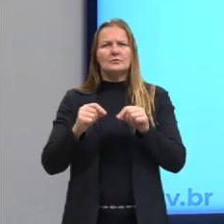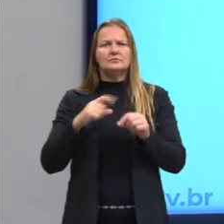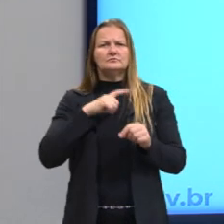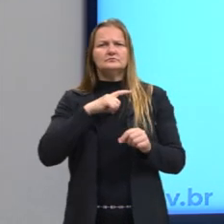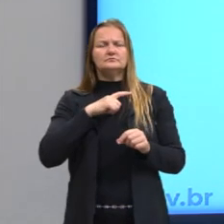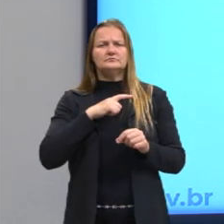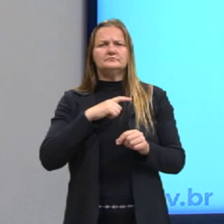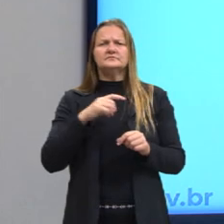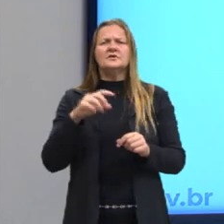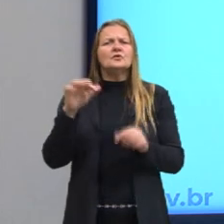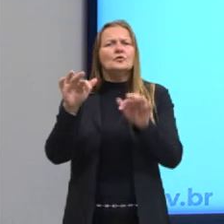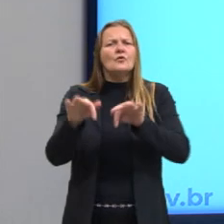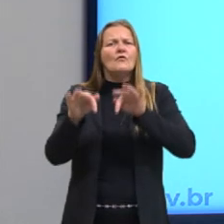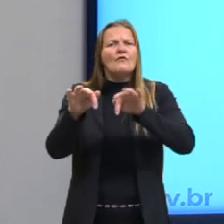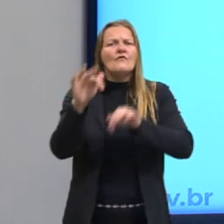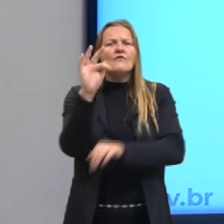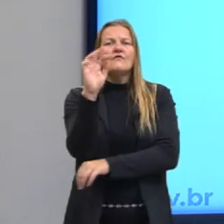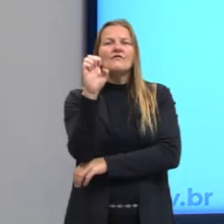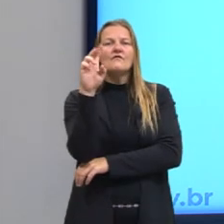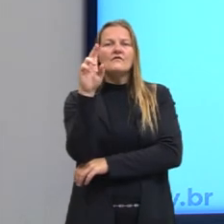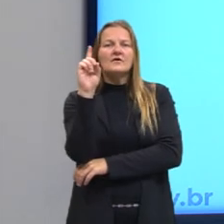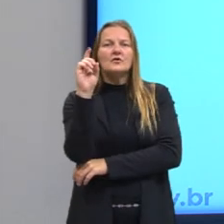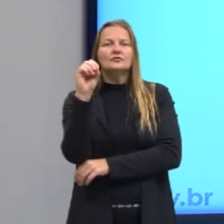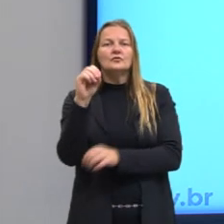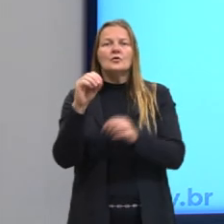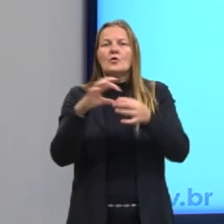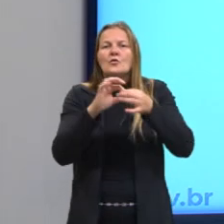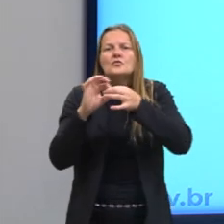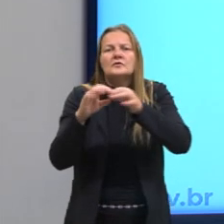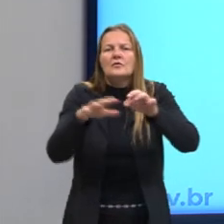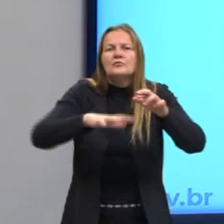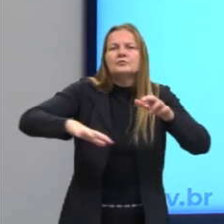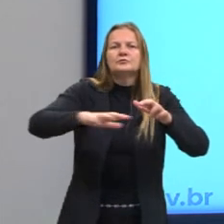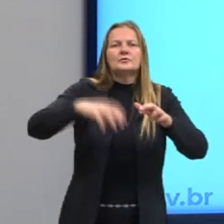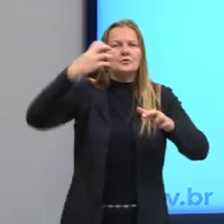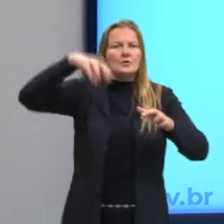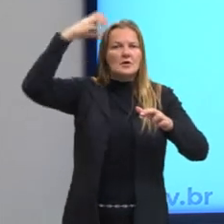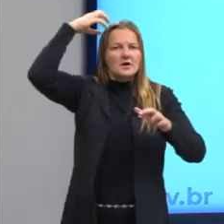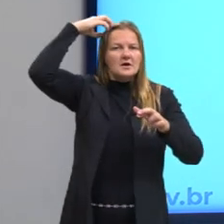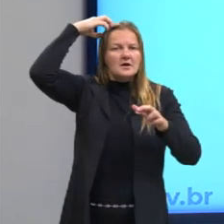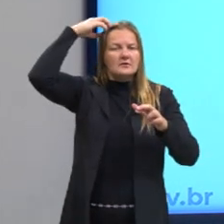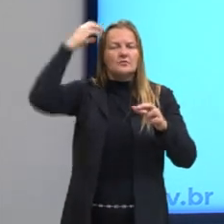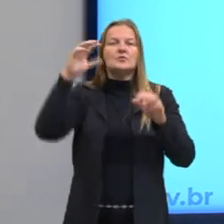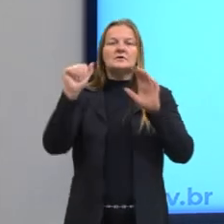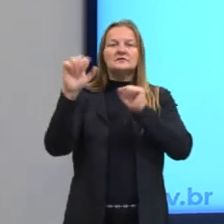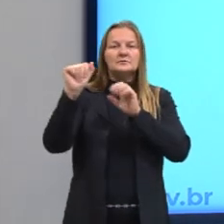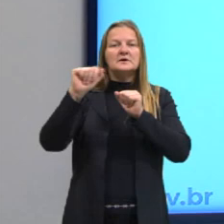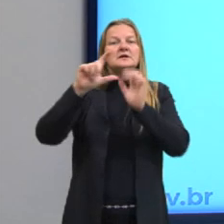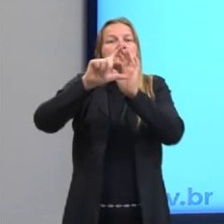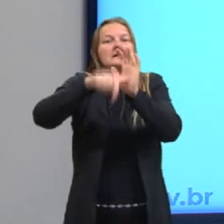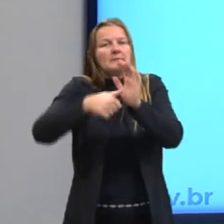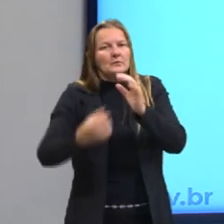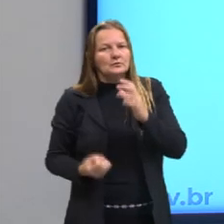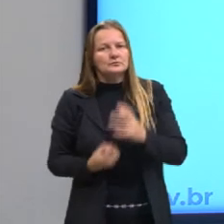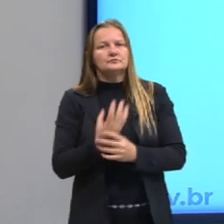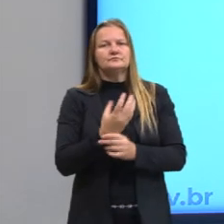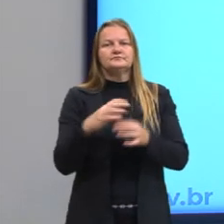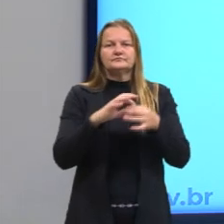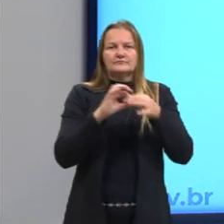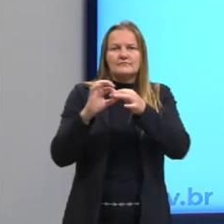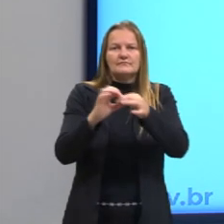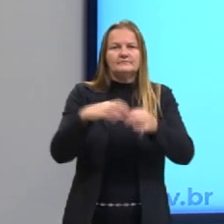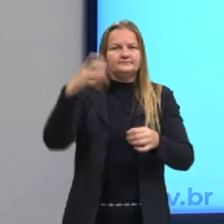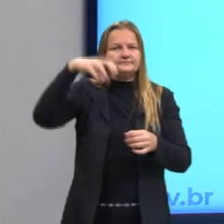senhores feudais e unificar o território desses reinos, né. A Espanha que vai surgir depois, unificando esses